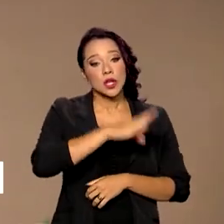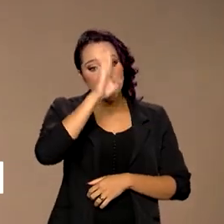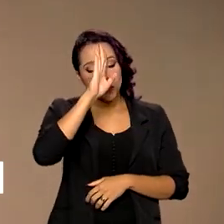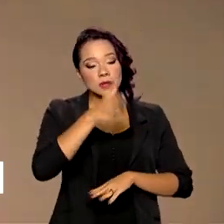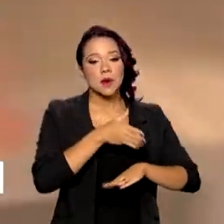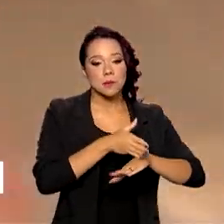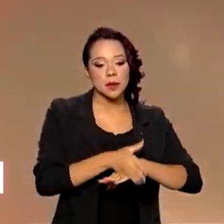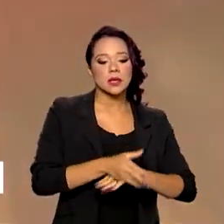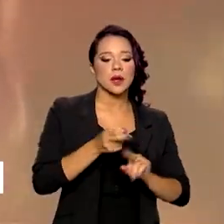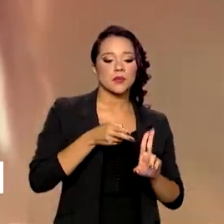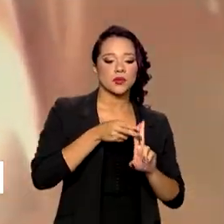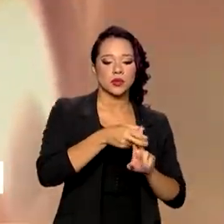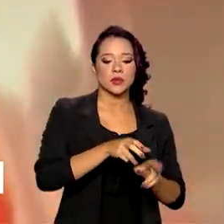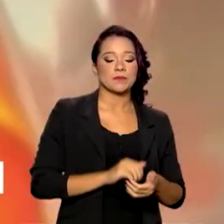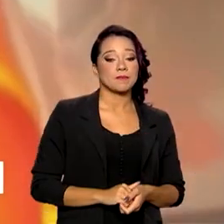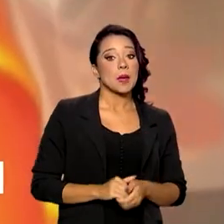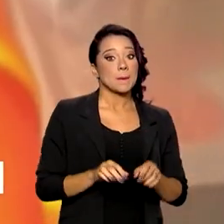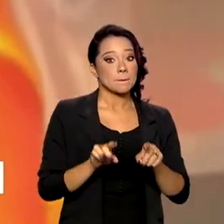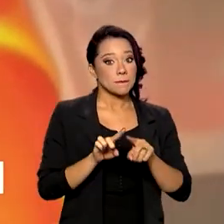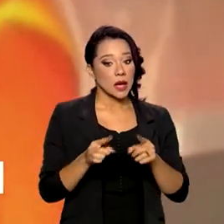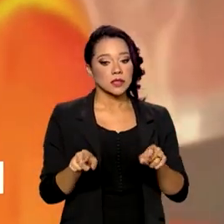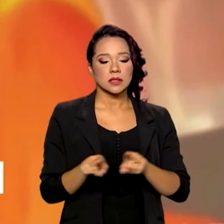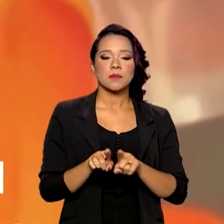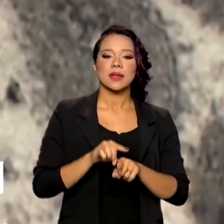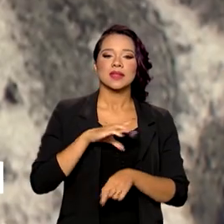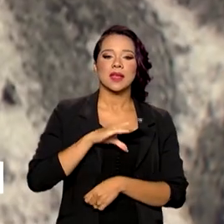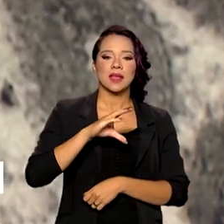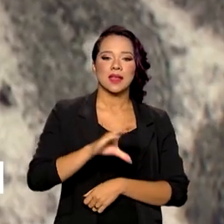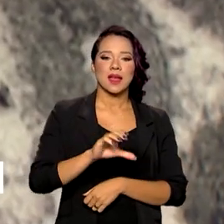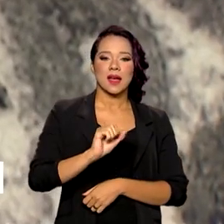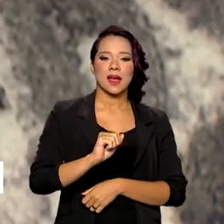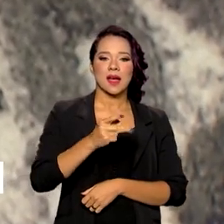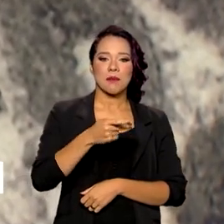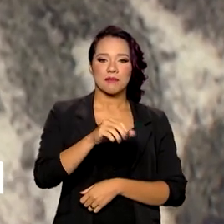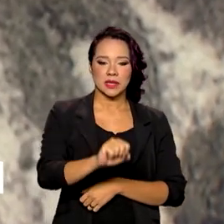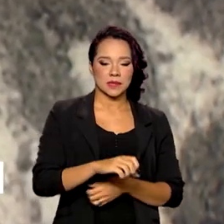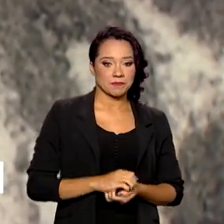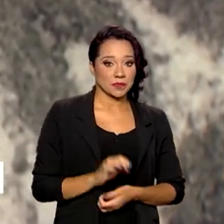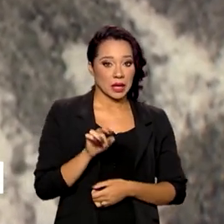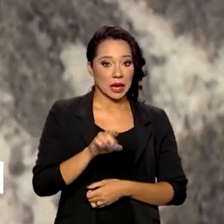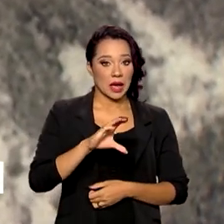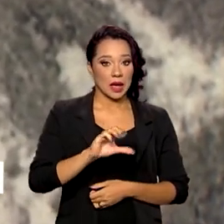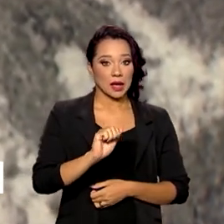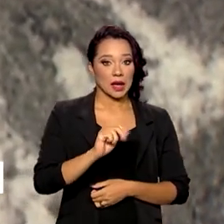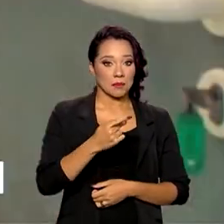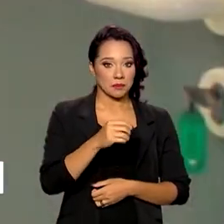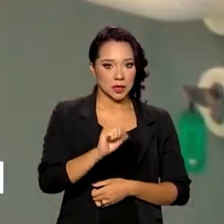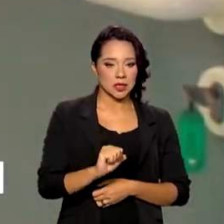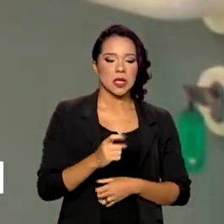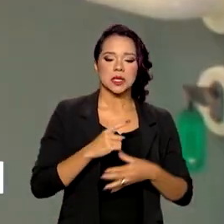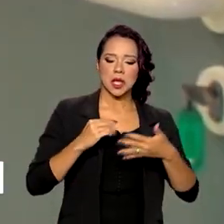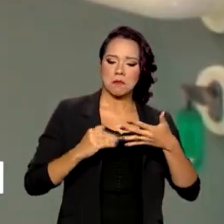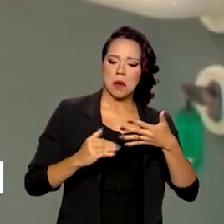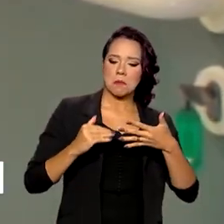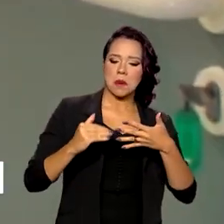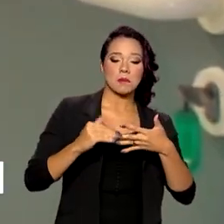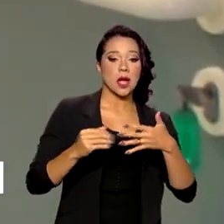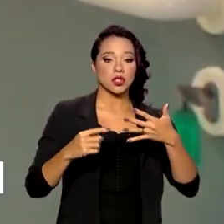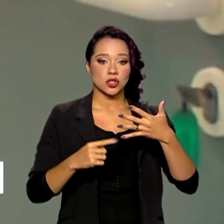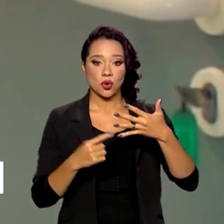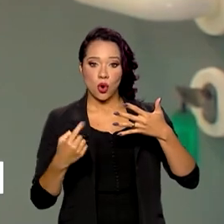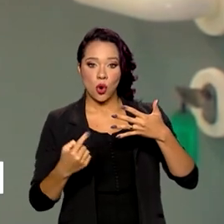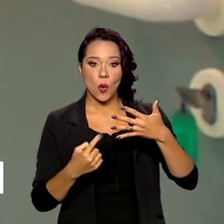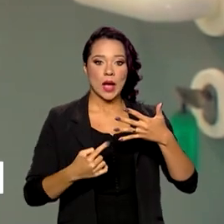do sistema único de saúde. Mas também temos os CAPS, os CAPS, eles são qualificados de nível 1 a nível